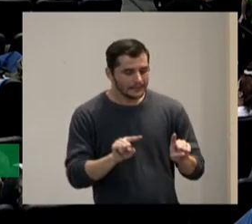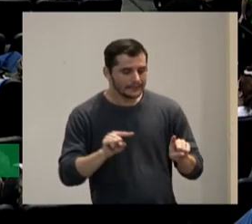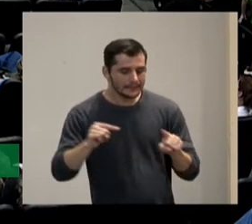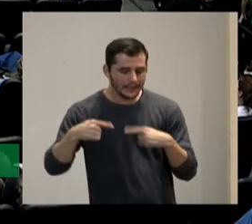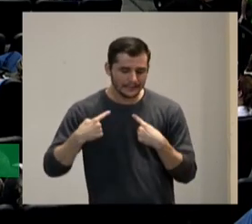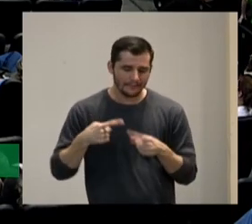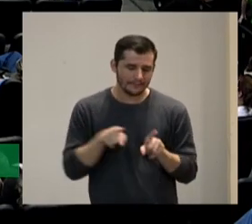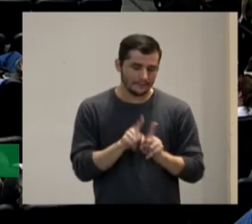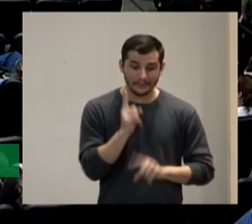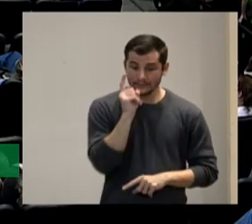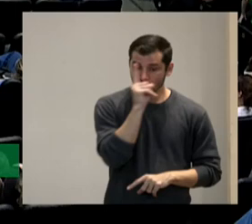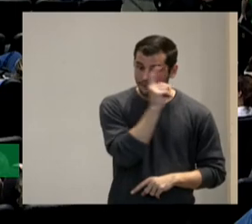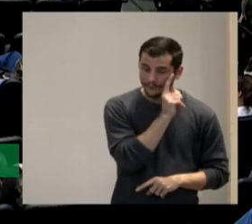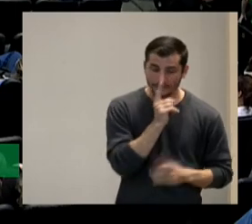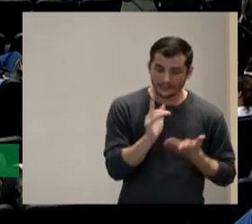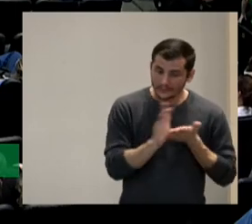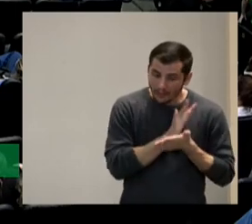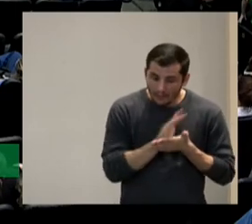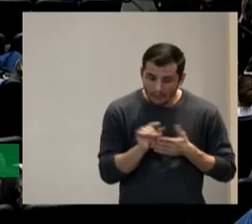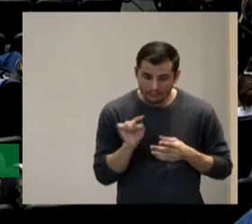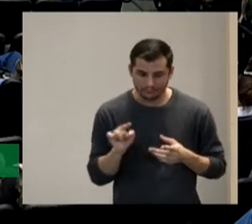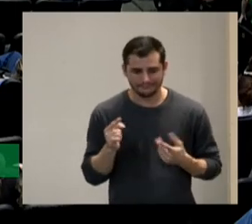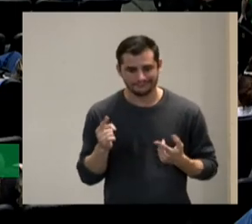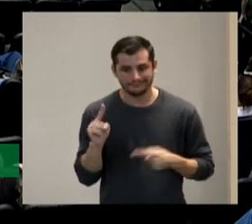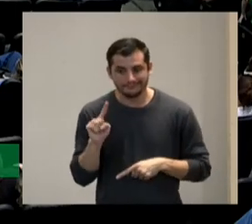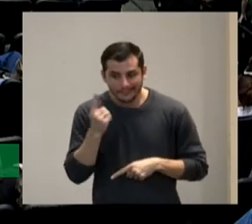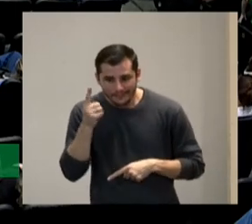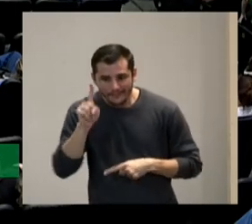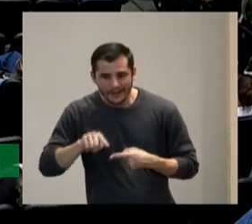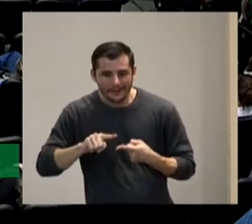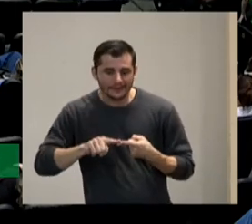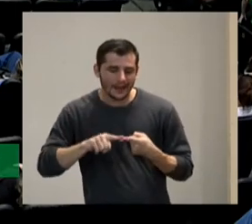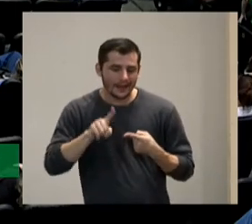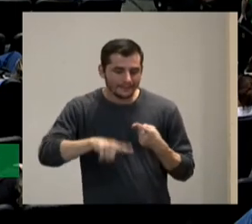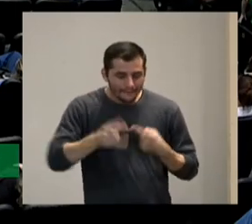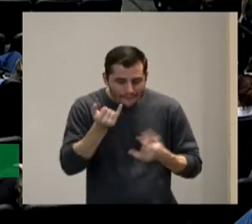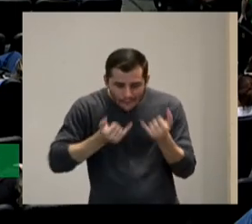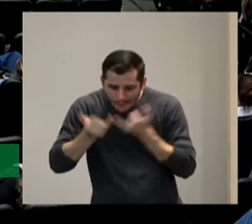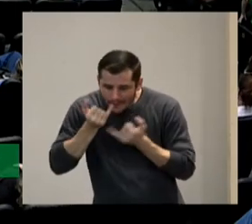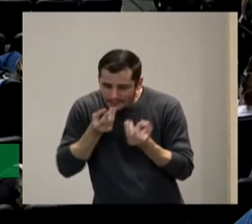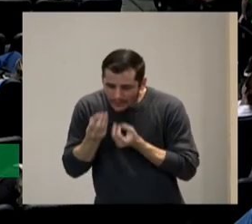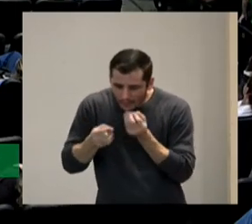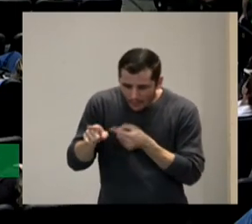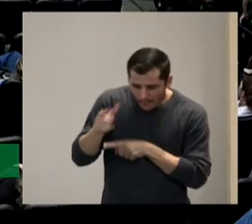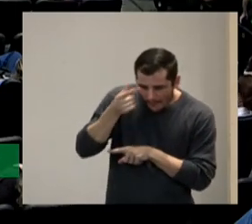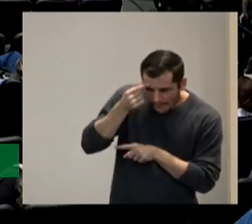primeiro essa questão da gente conseguir informação das universidades dos cursos é bem complicado